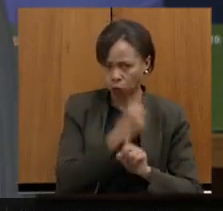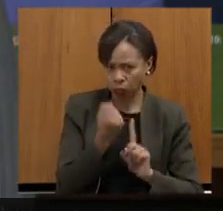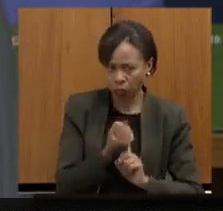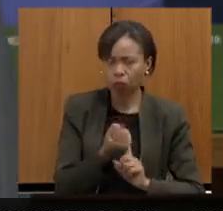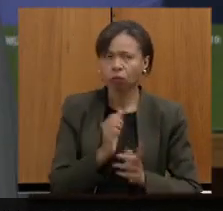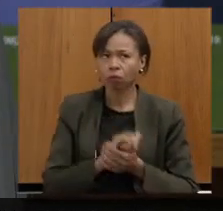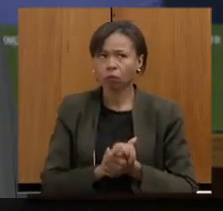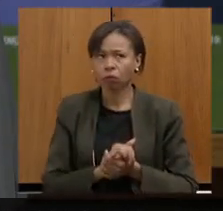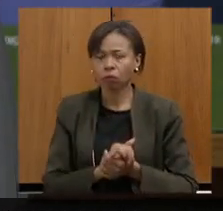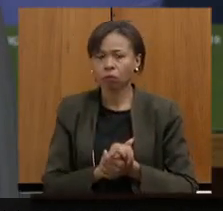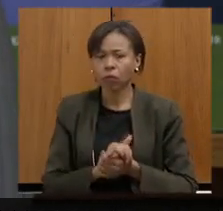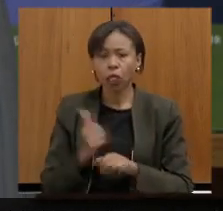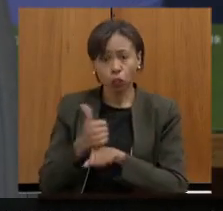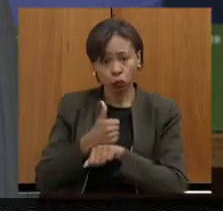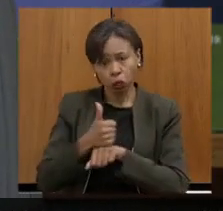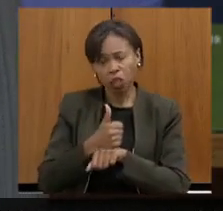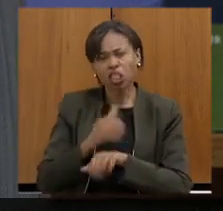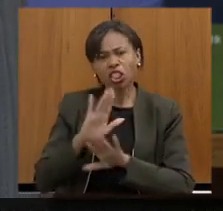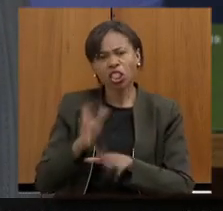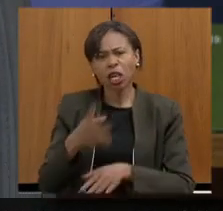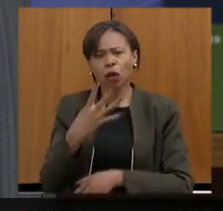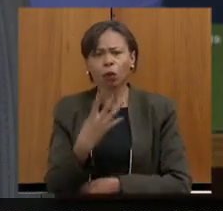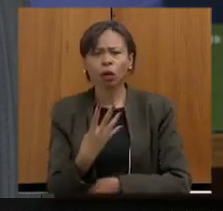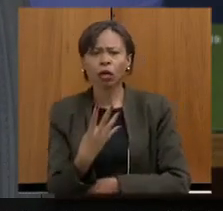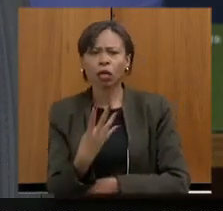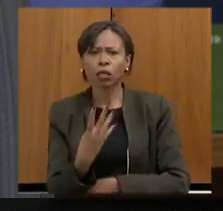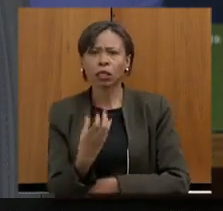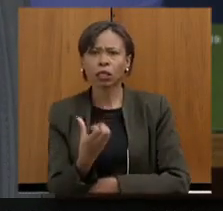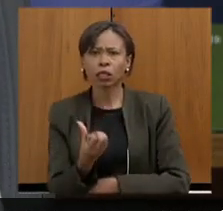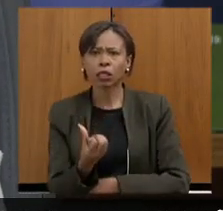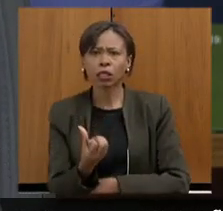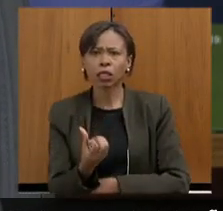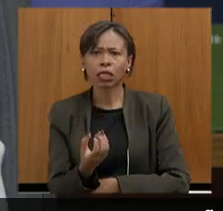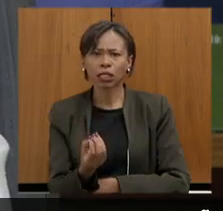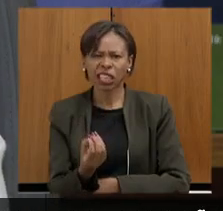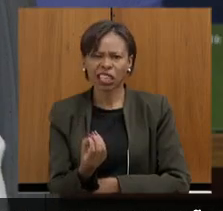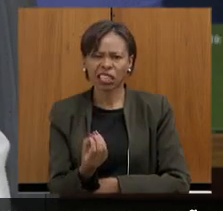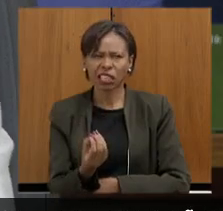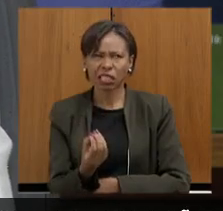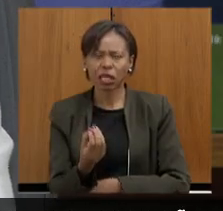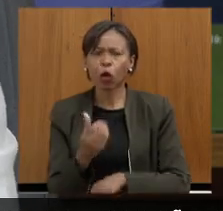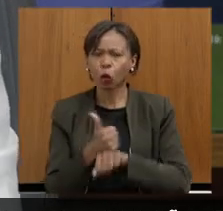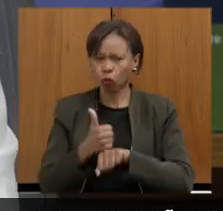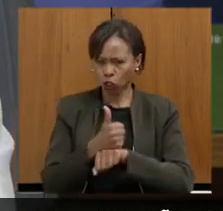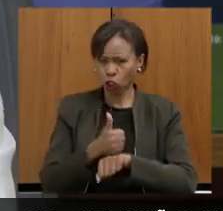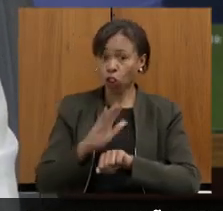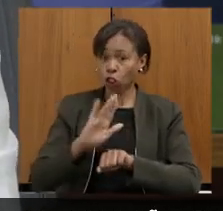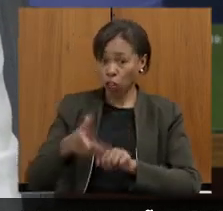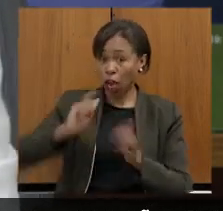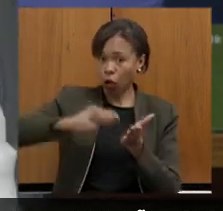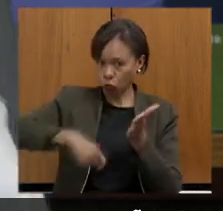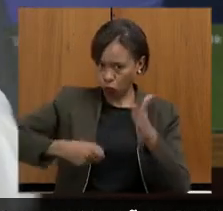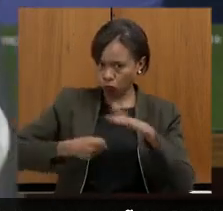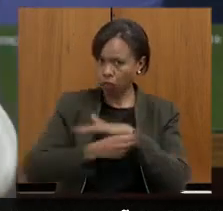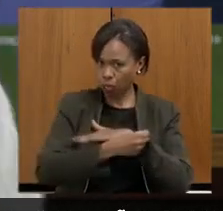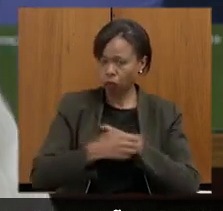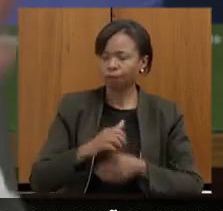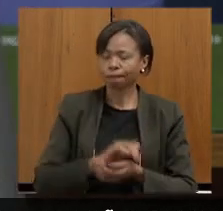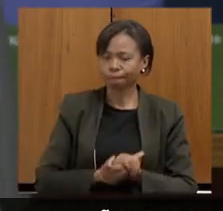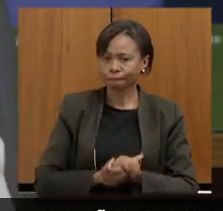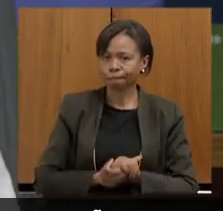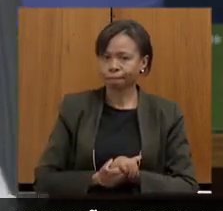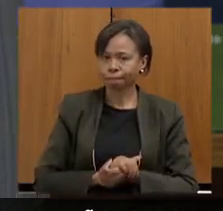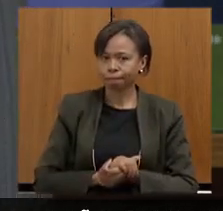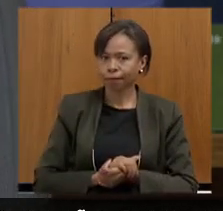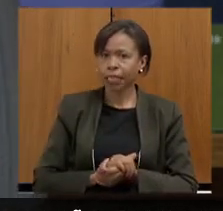temos então já são 460 profissionais 460 profissionais contratados na nossa rede dispostos